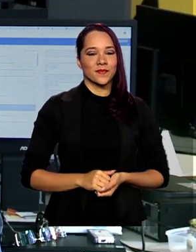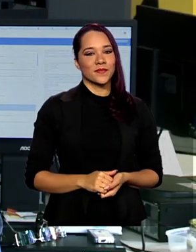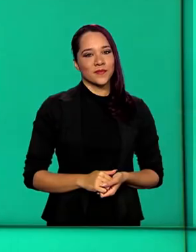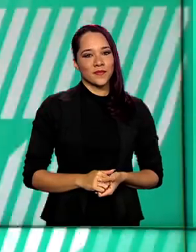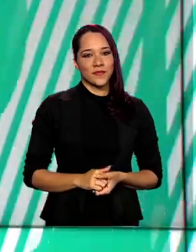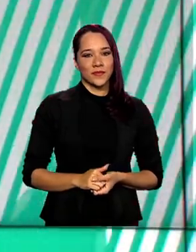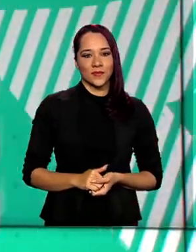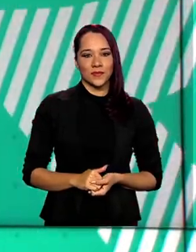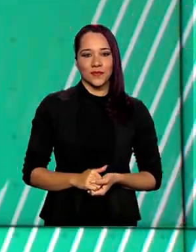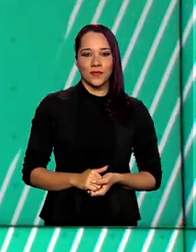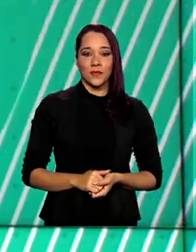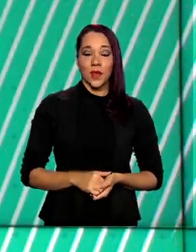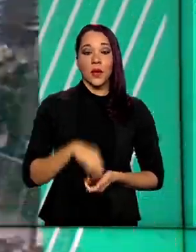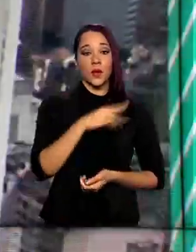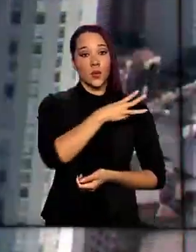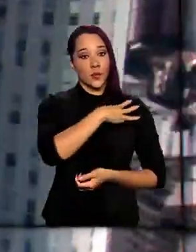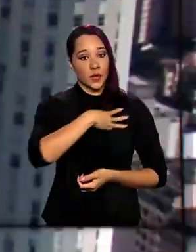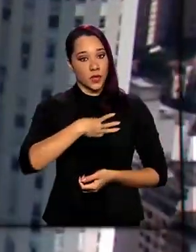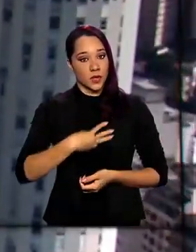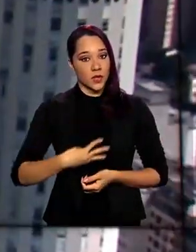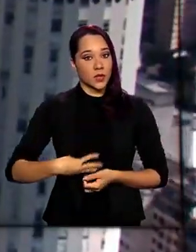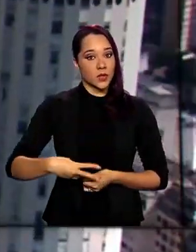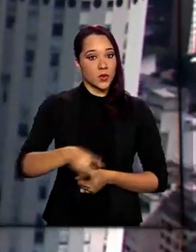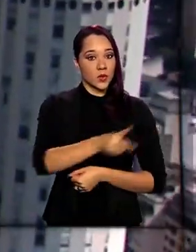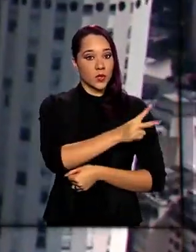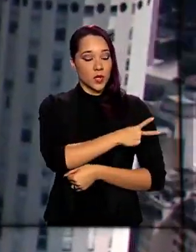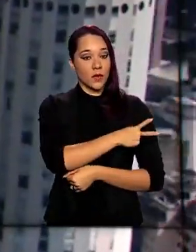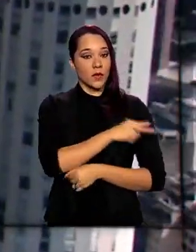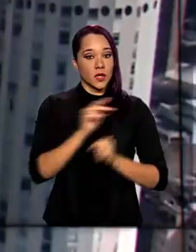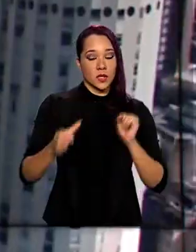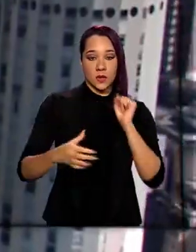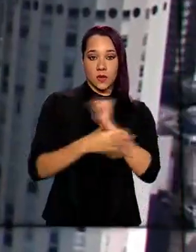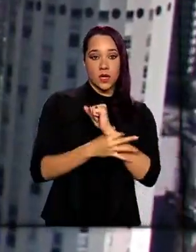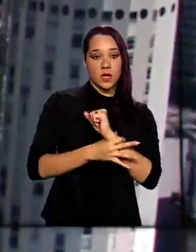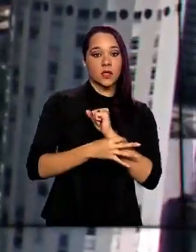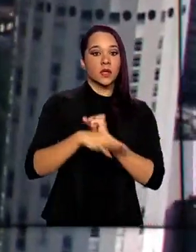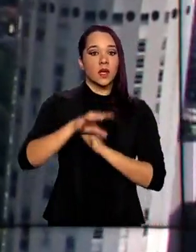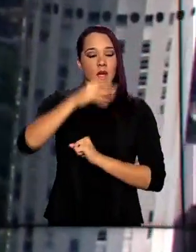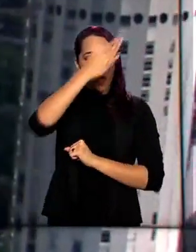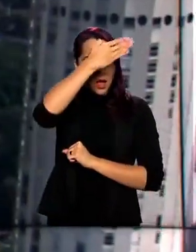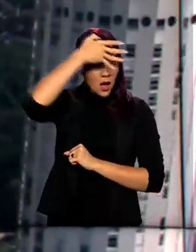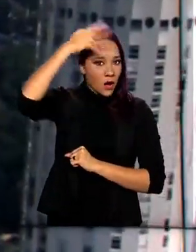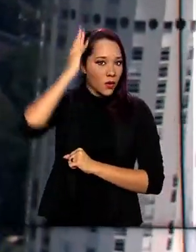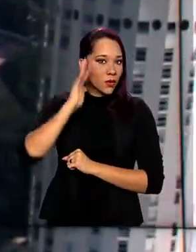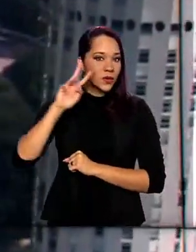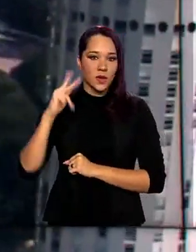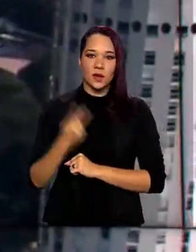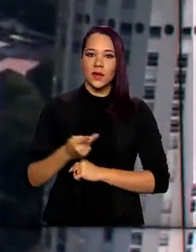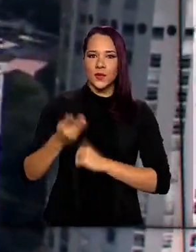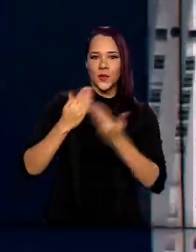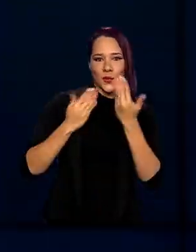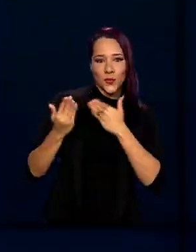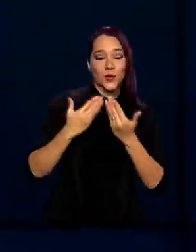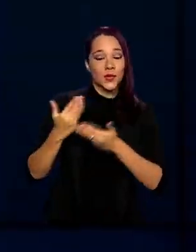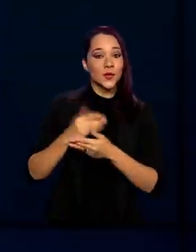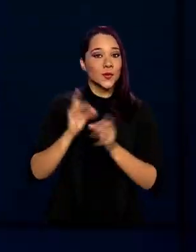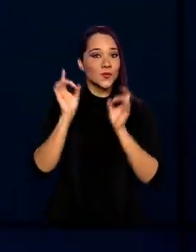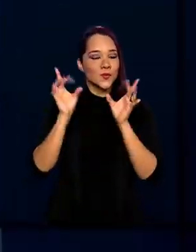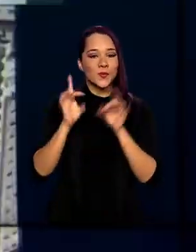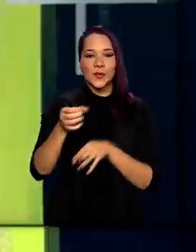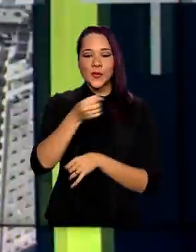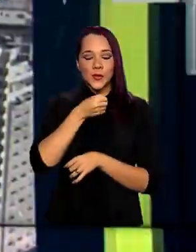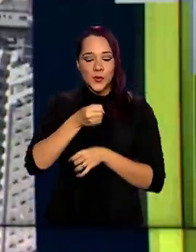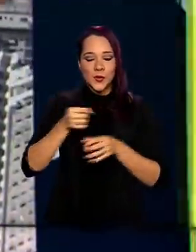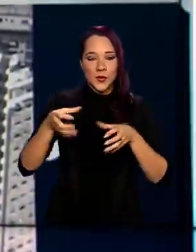O ministro-chefe do Gabinete de Segurança Institucional, Gusto Heleno, conversou com exclusividade com a TV Brasil